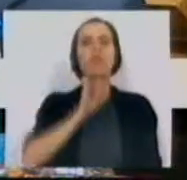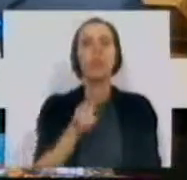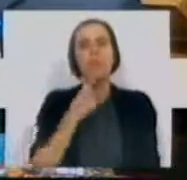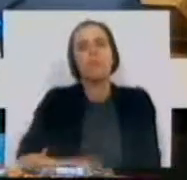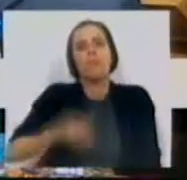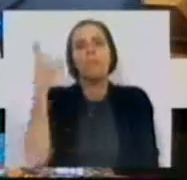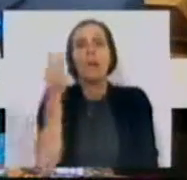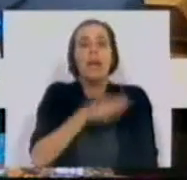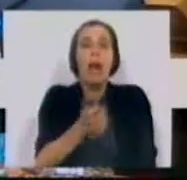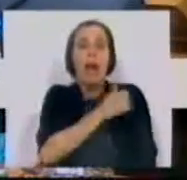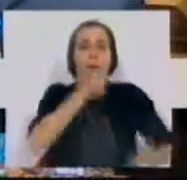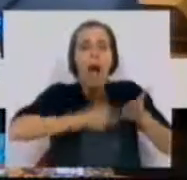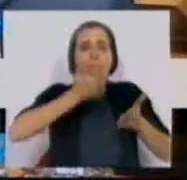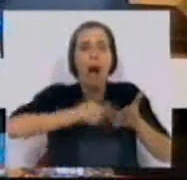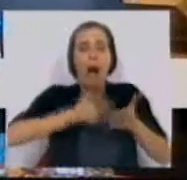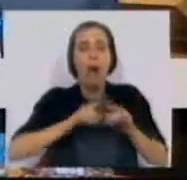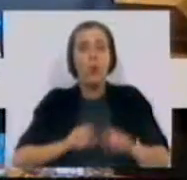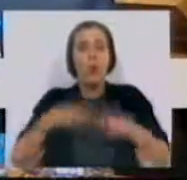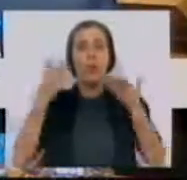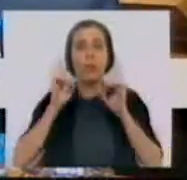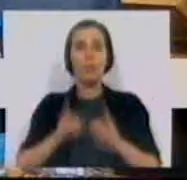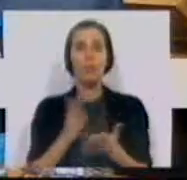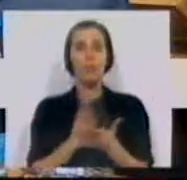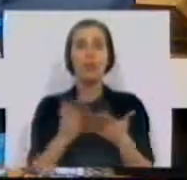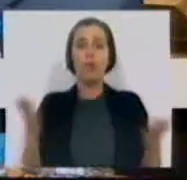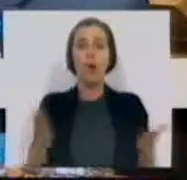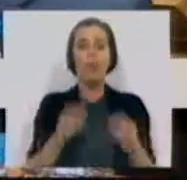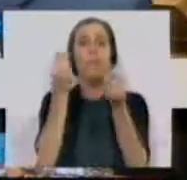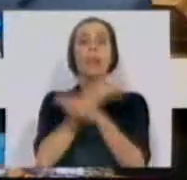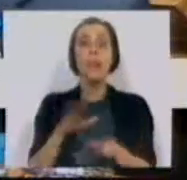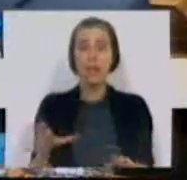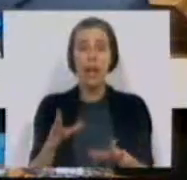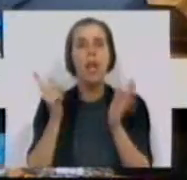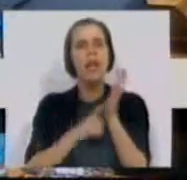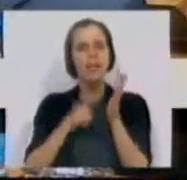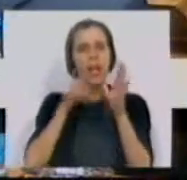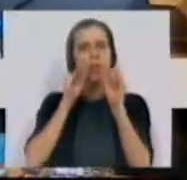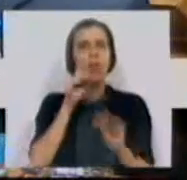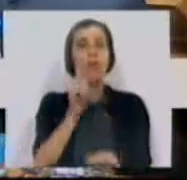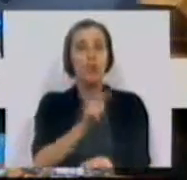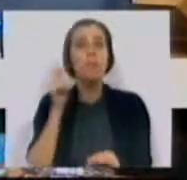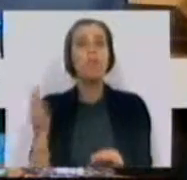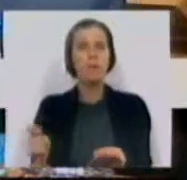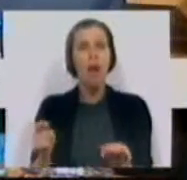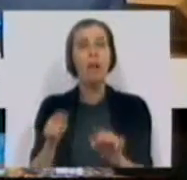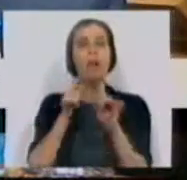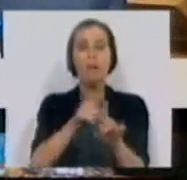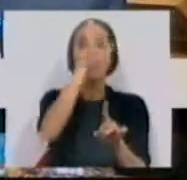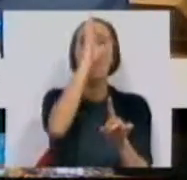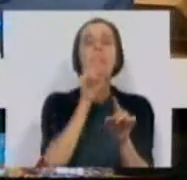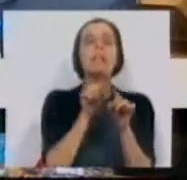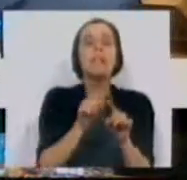centenas de crianças em casa neste início de ano letivo. Crianças com necessidades educativas sociais a quem este